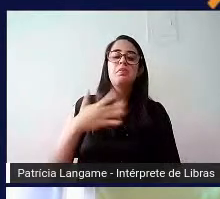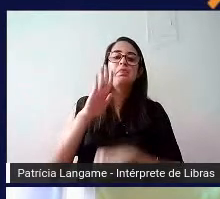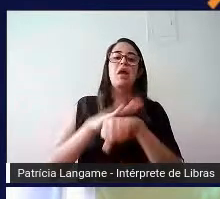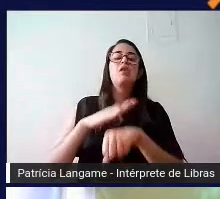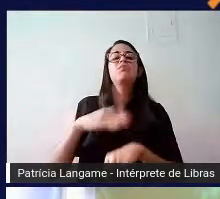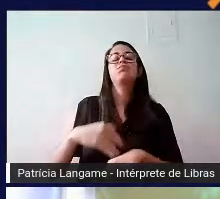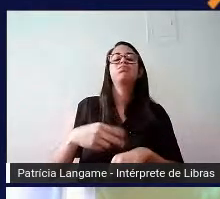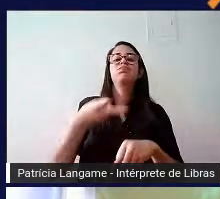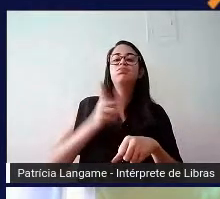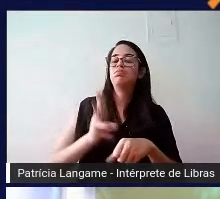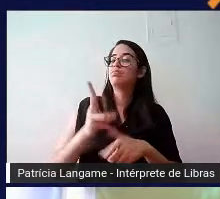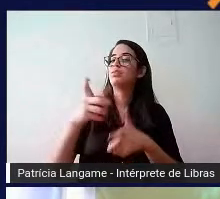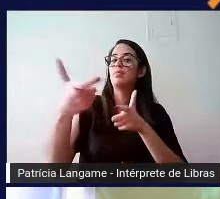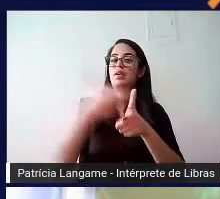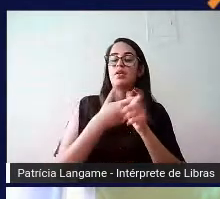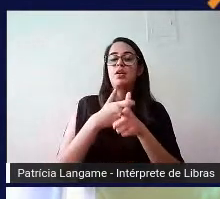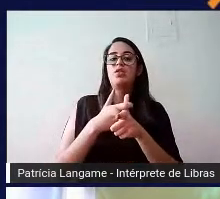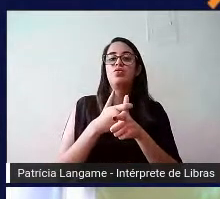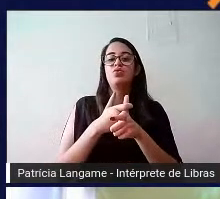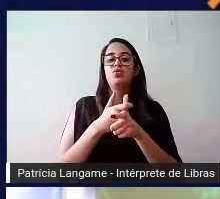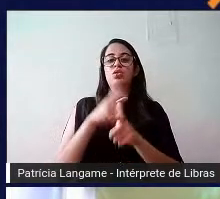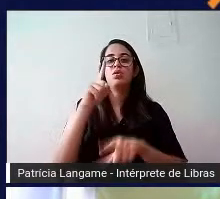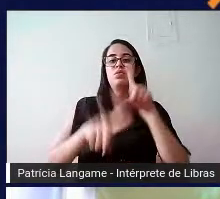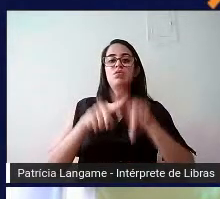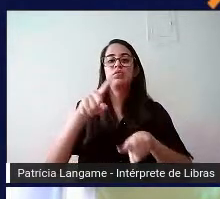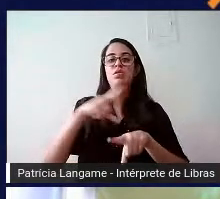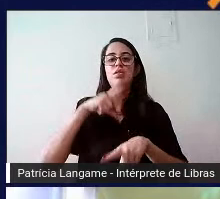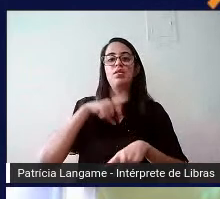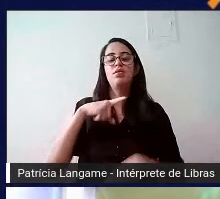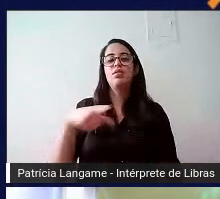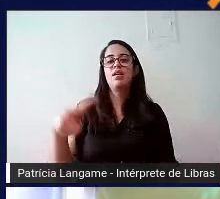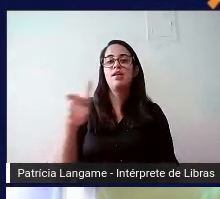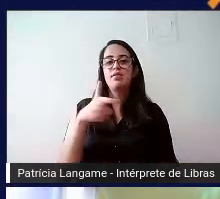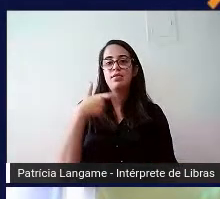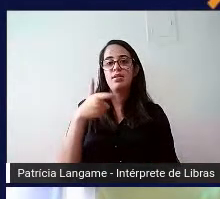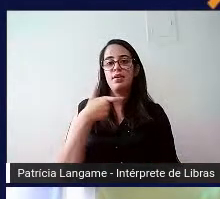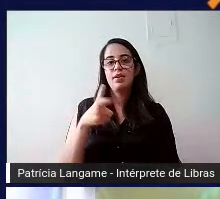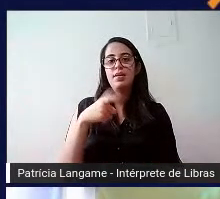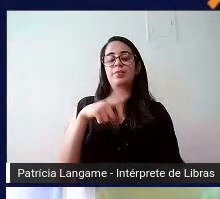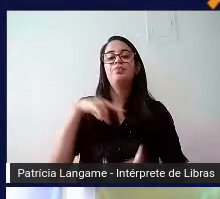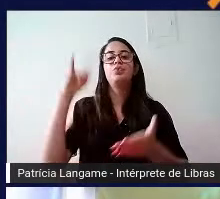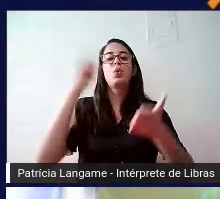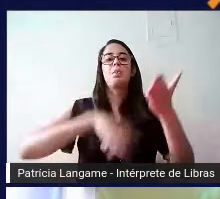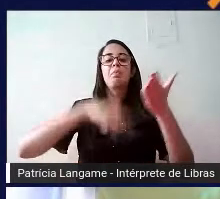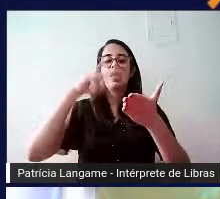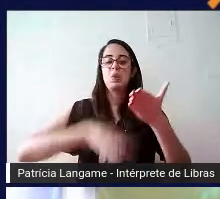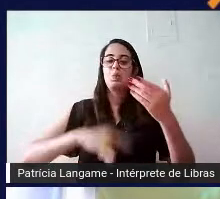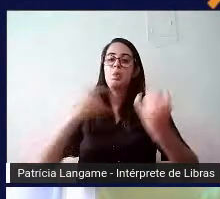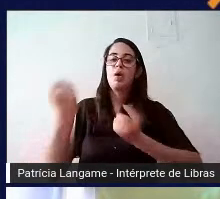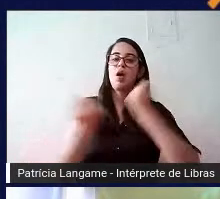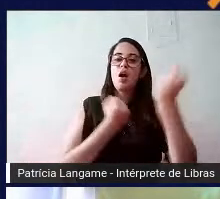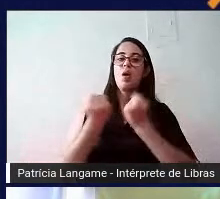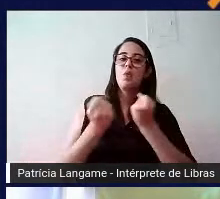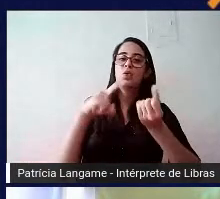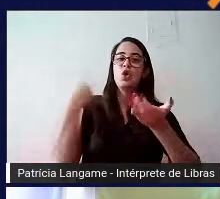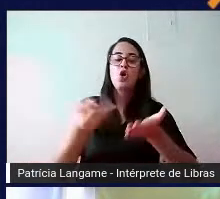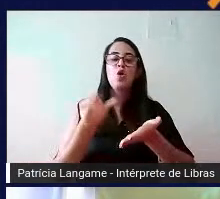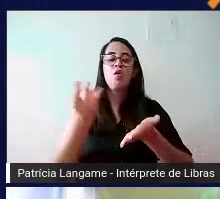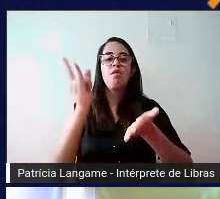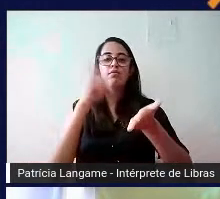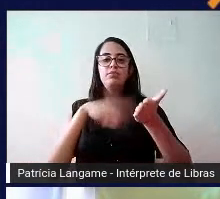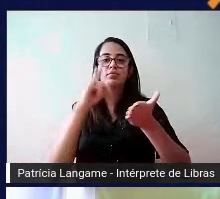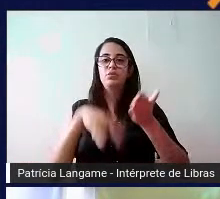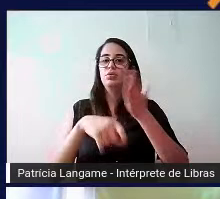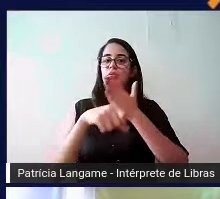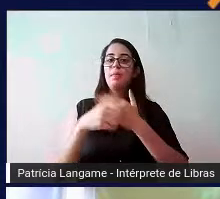desses recursos. A gente tem hoje carteira de habilitação, a gente tem documento do carro, as nossas contas de banco são todas